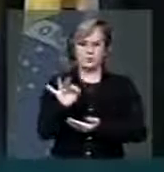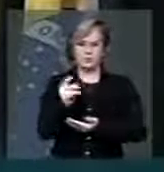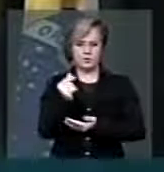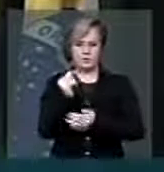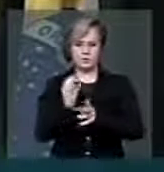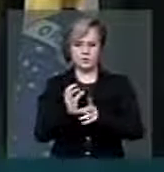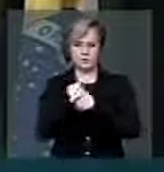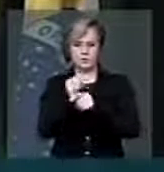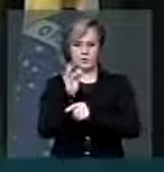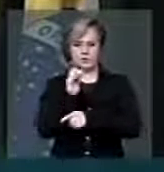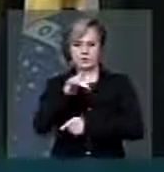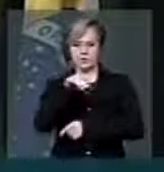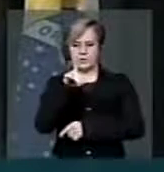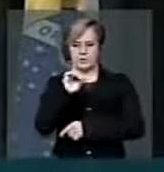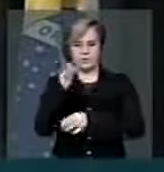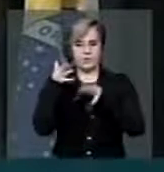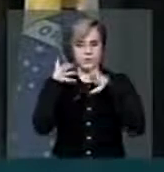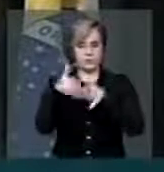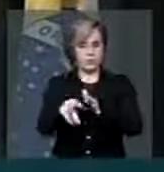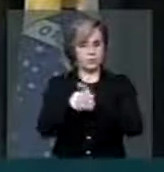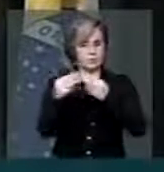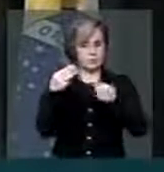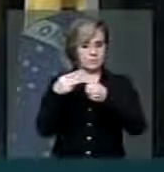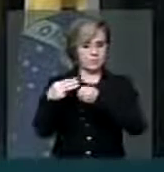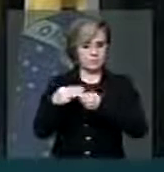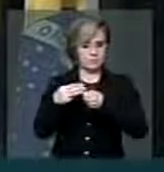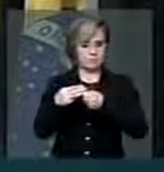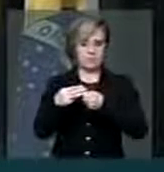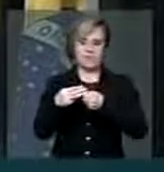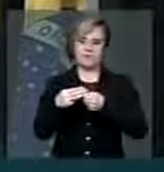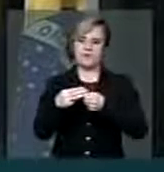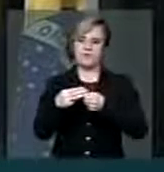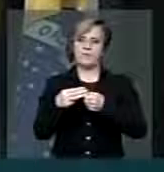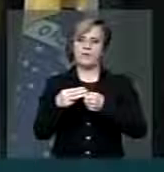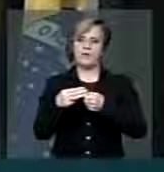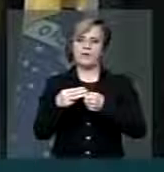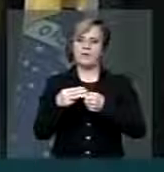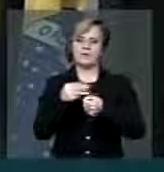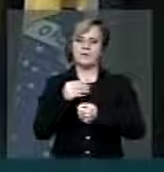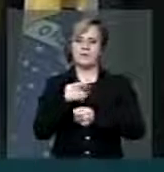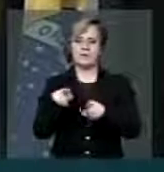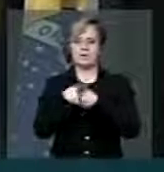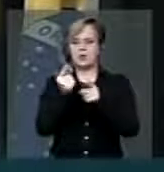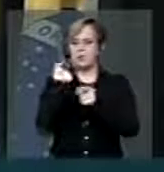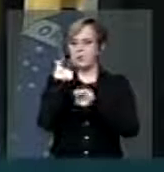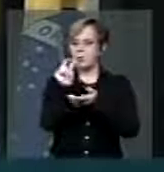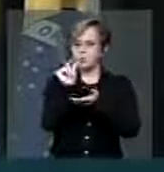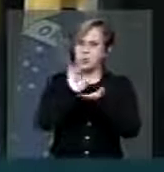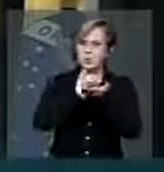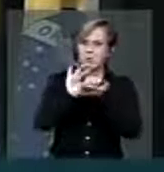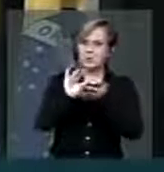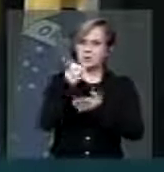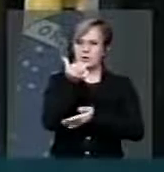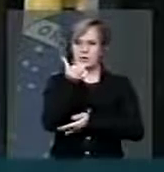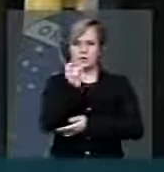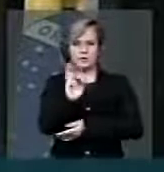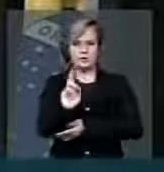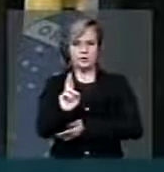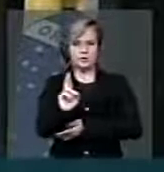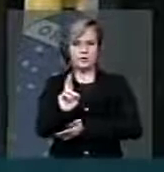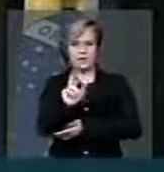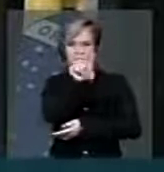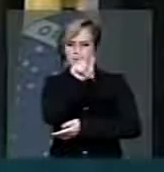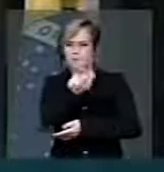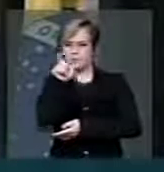de participação dos municípios e uma outra migalha para a área de saúde de R$,00 por